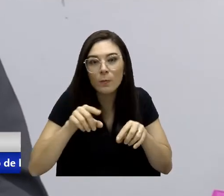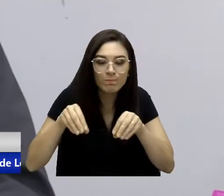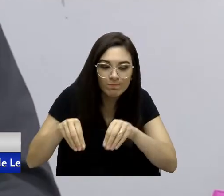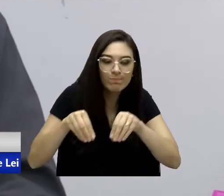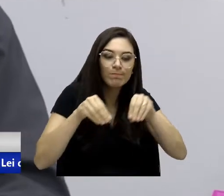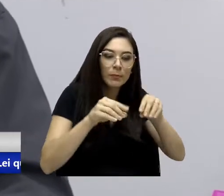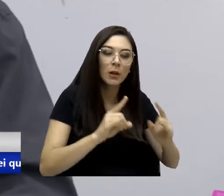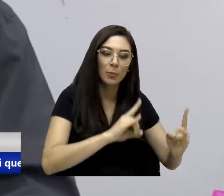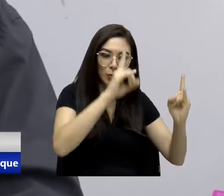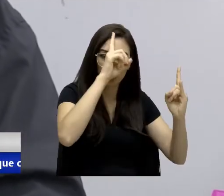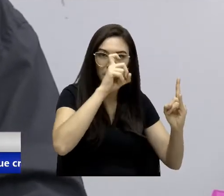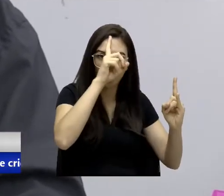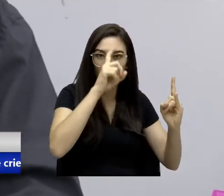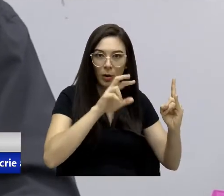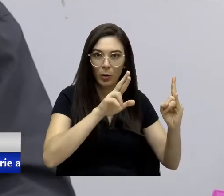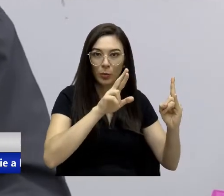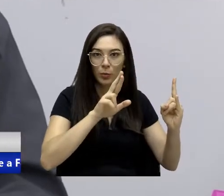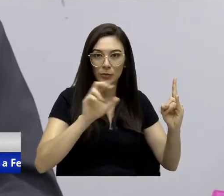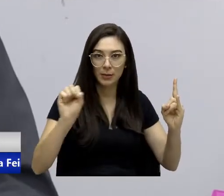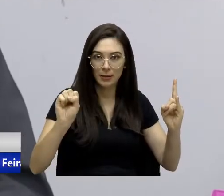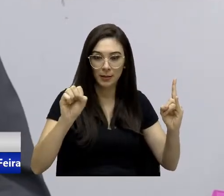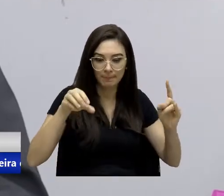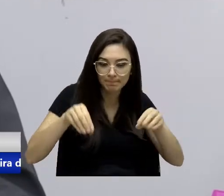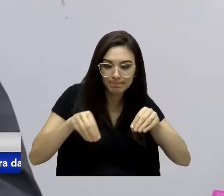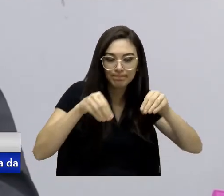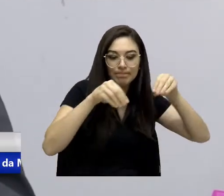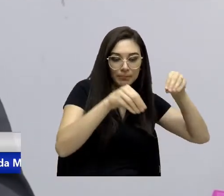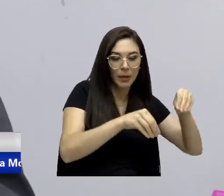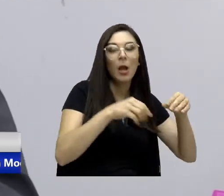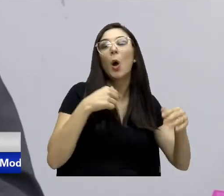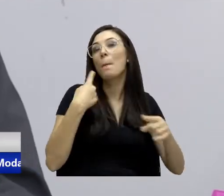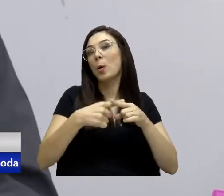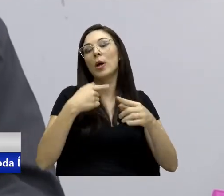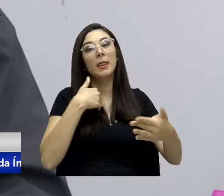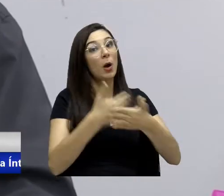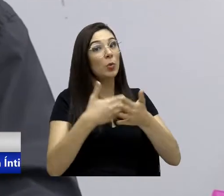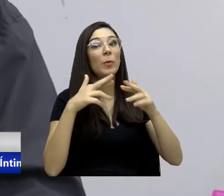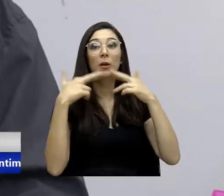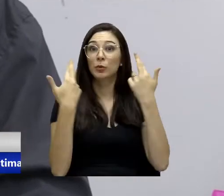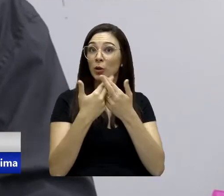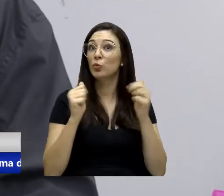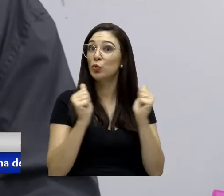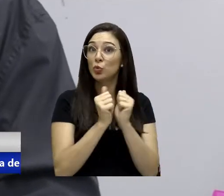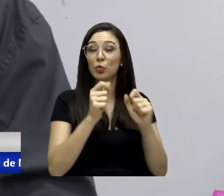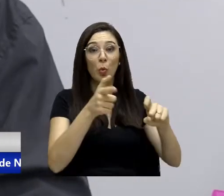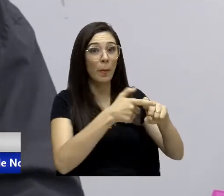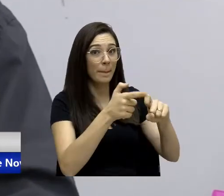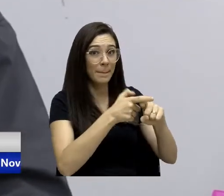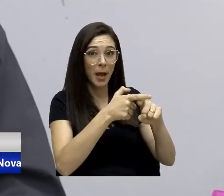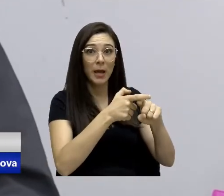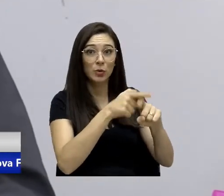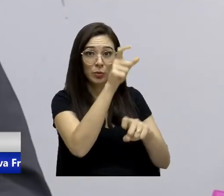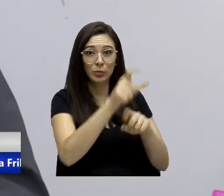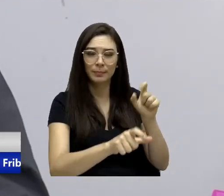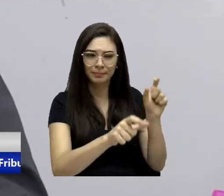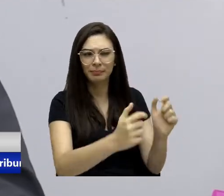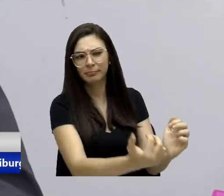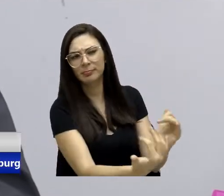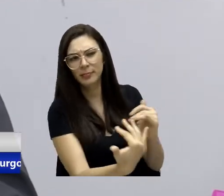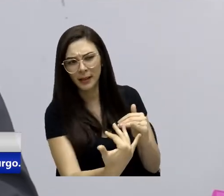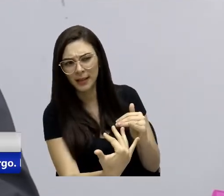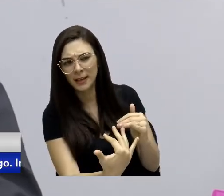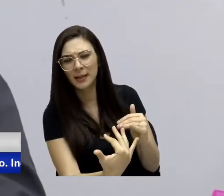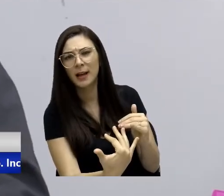última reunião que nós tivemos lá com os médicos, o prefeito falou que não interessava montar o gabinete dele